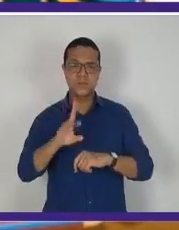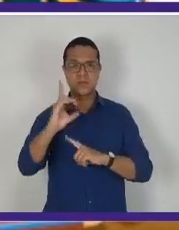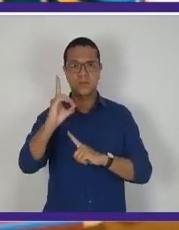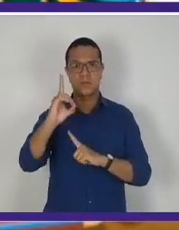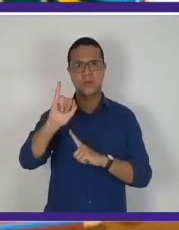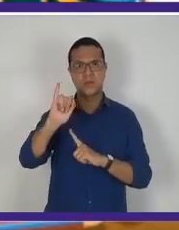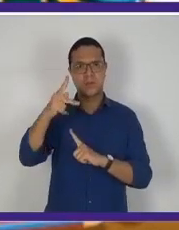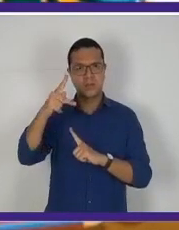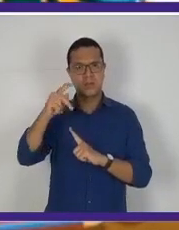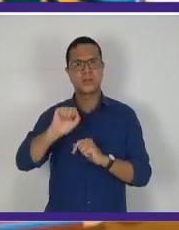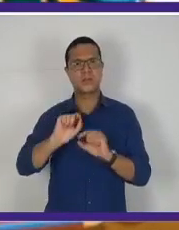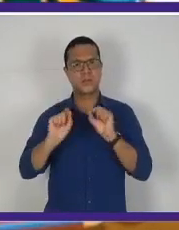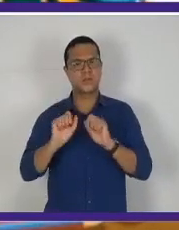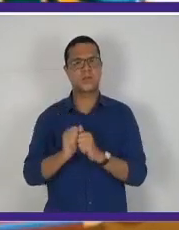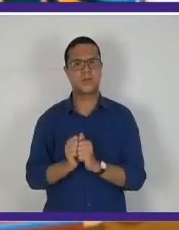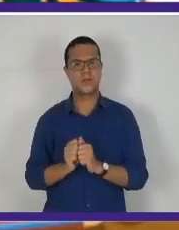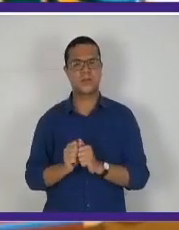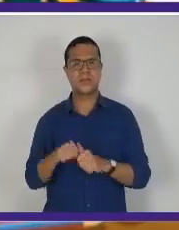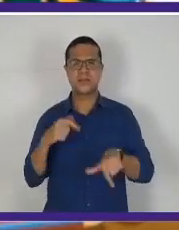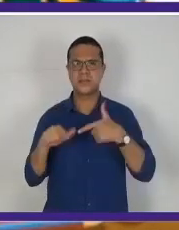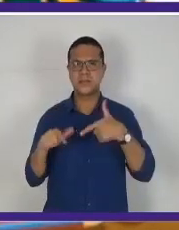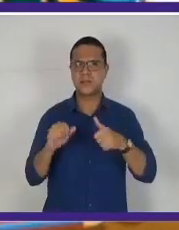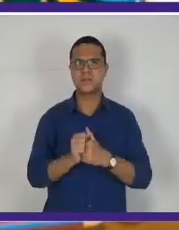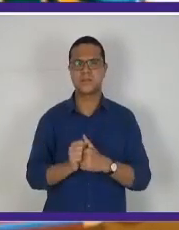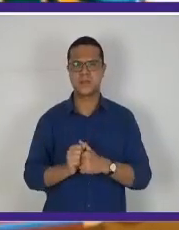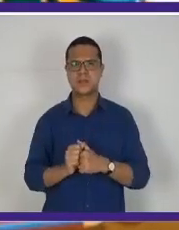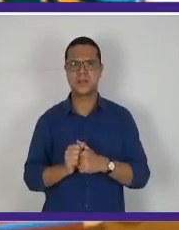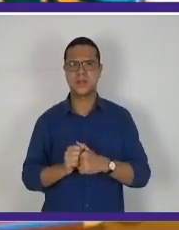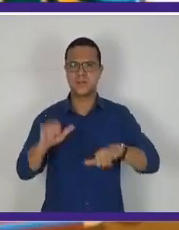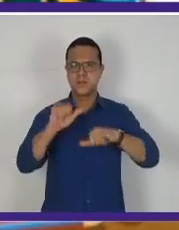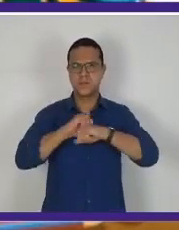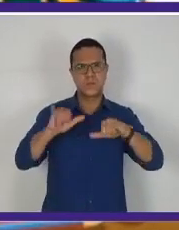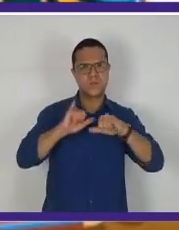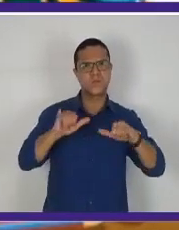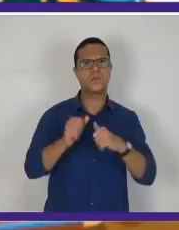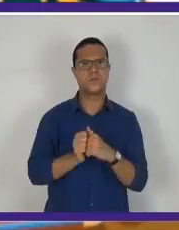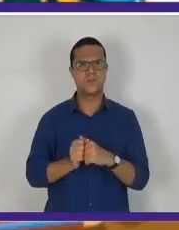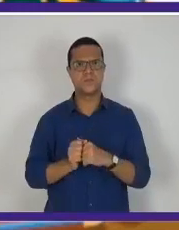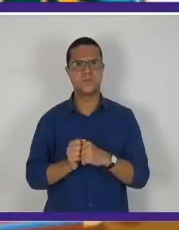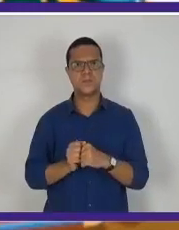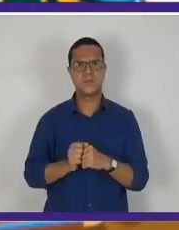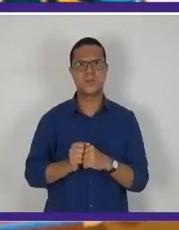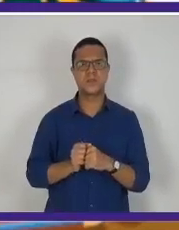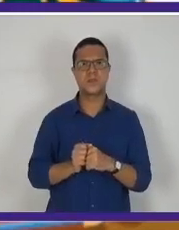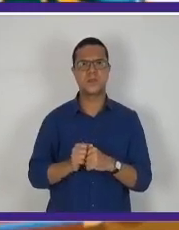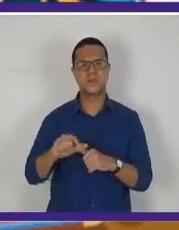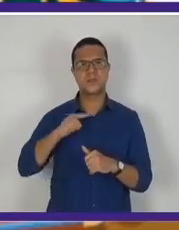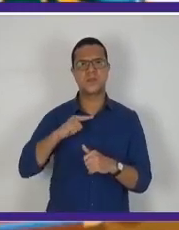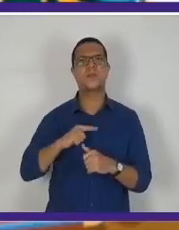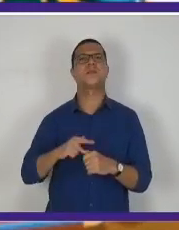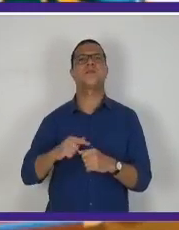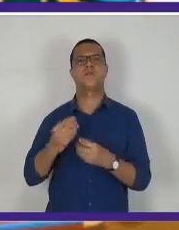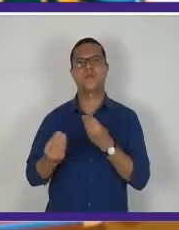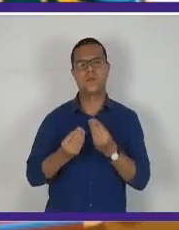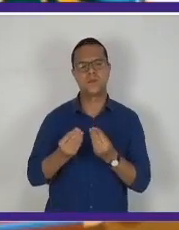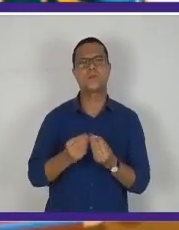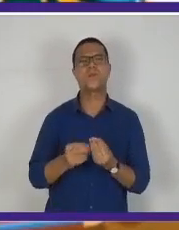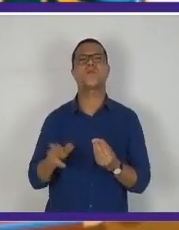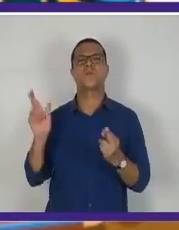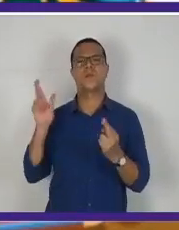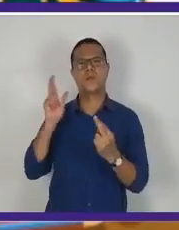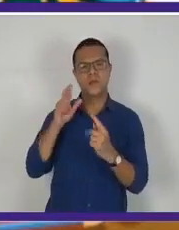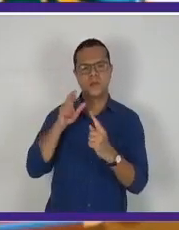DIP, que é o Departamento de Imprensa e Propaganda, criado durante o seu governo, inspirado no modelo fascista, para